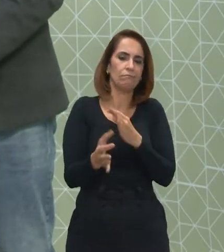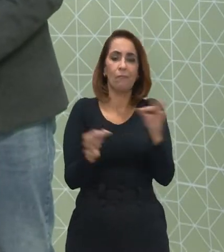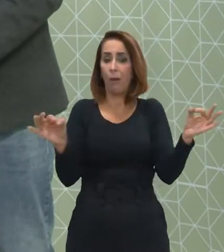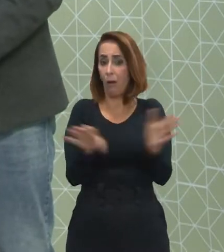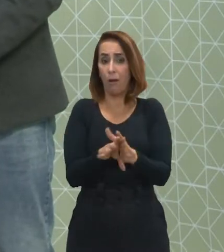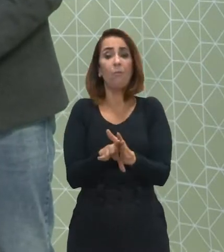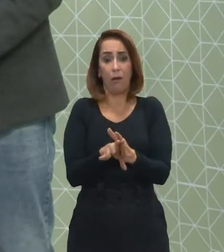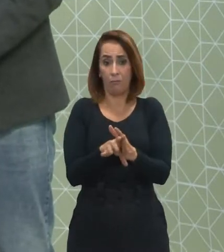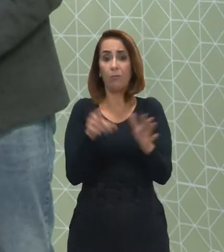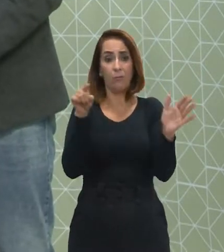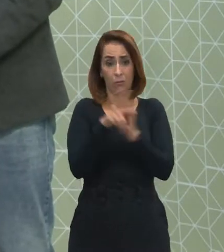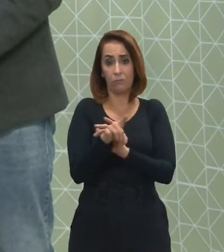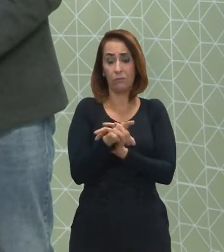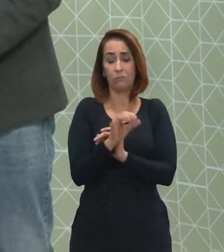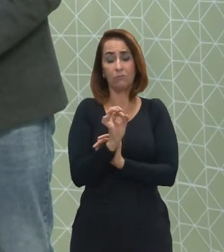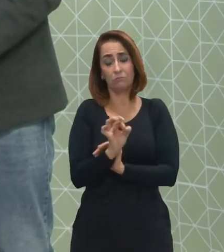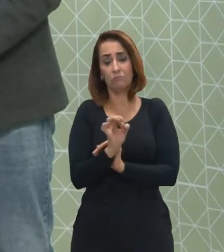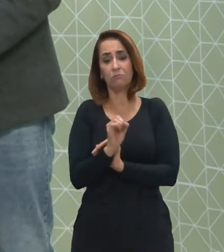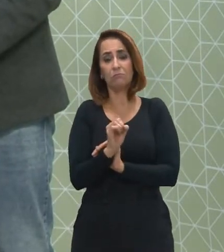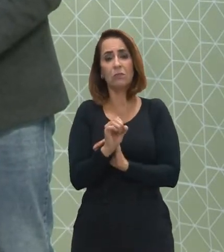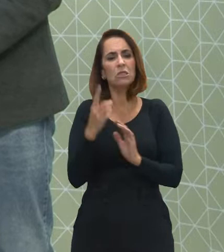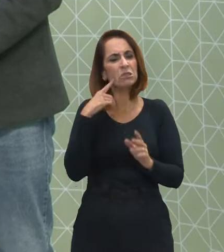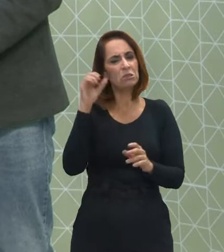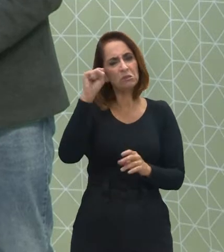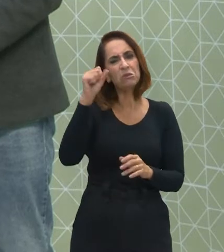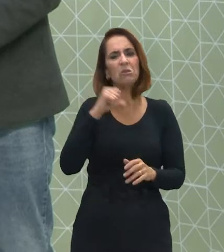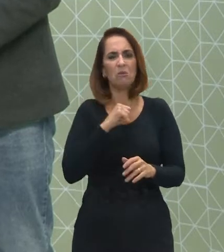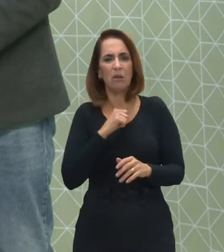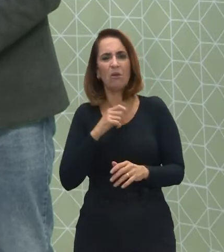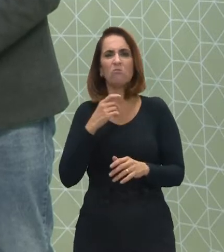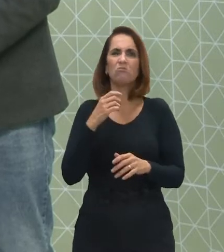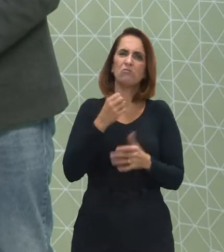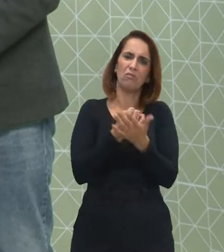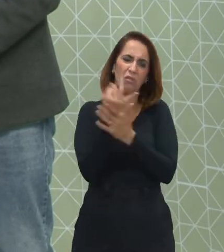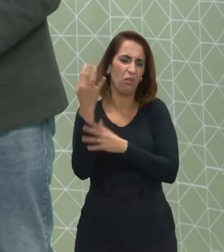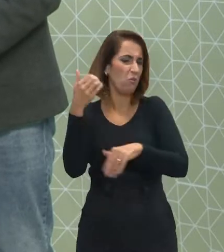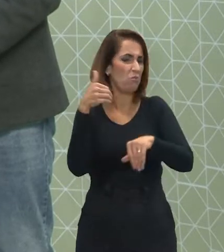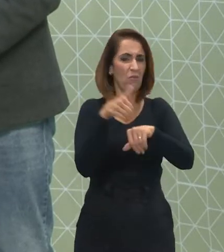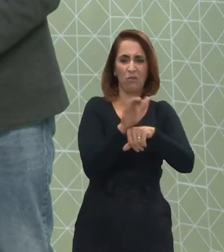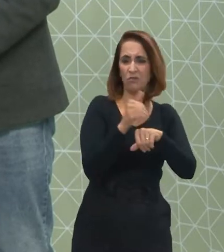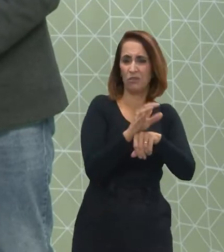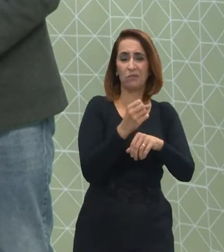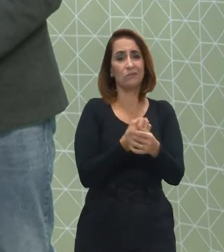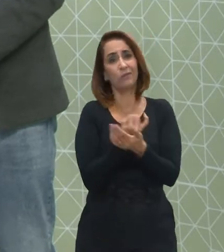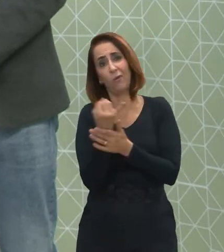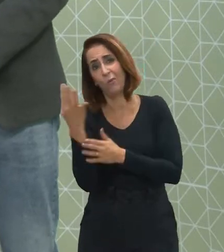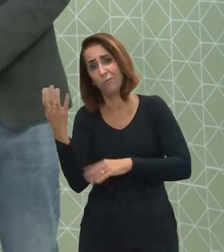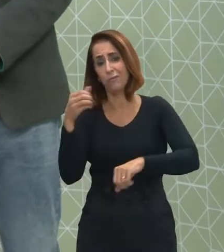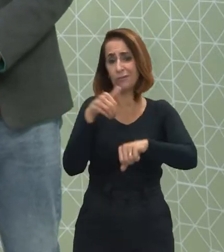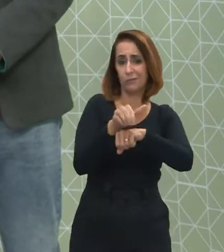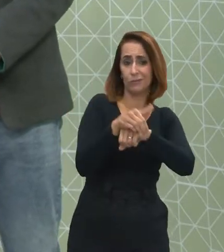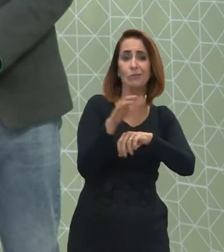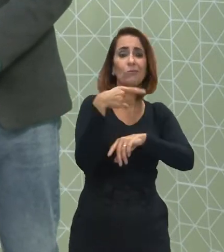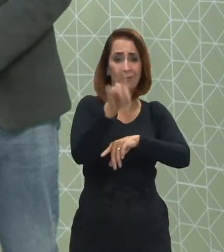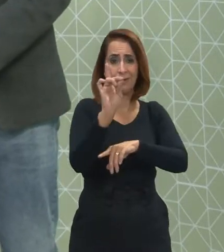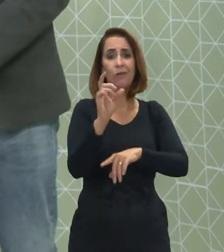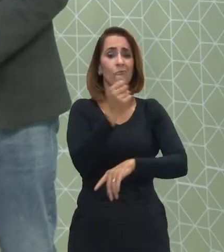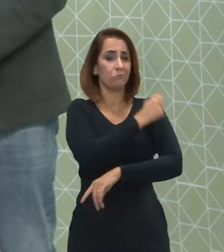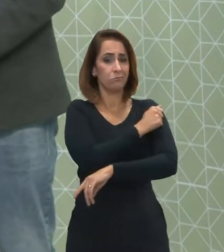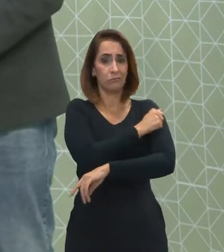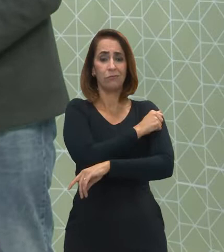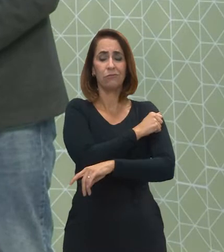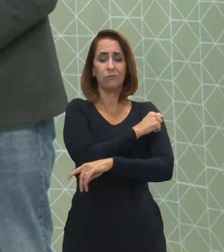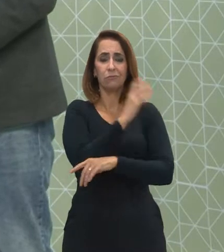da questão. E sim, nós temos algumas dicas, eu tenho algumas dicas, para que o estudante,